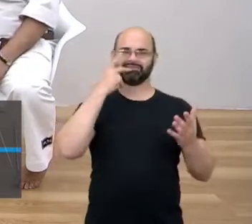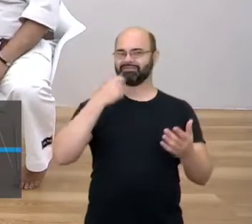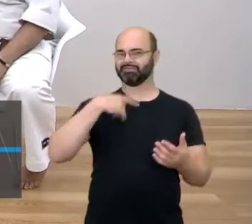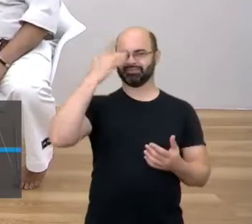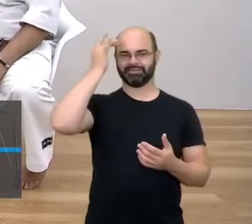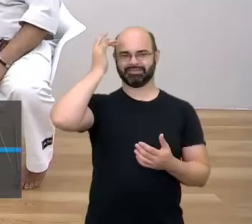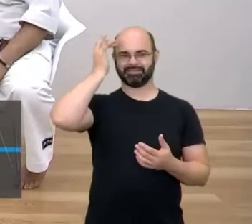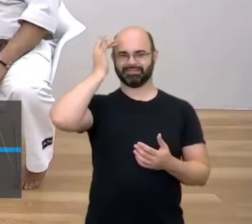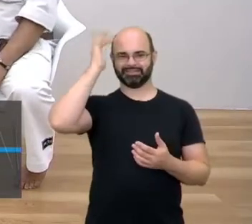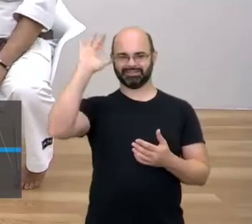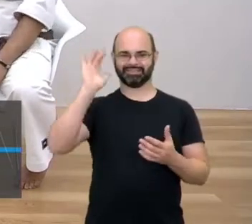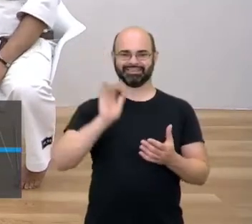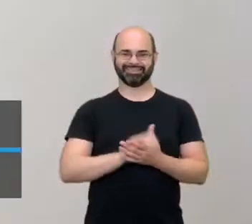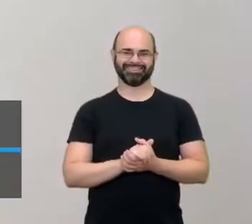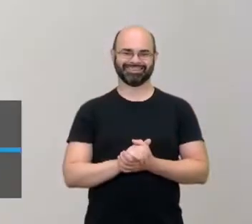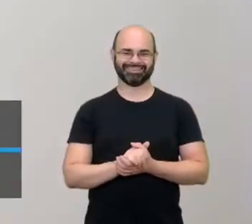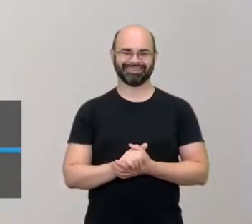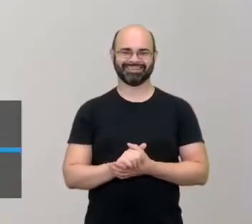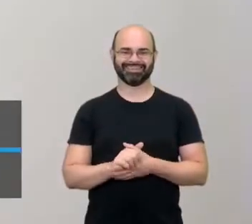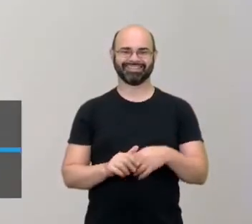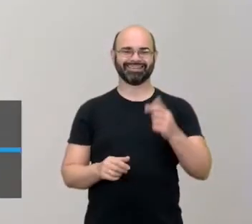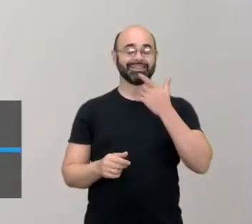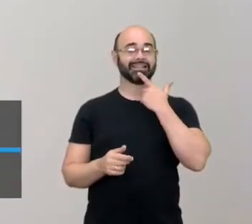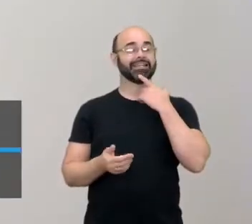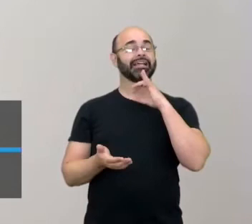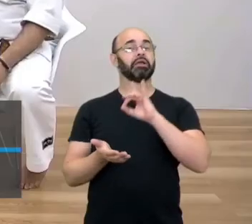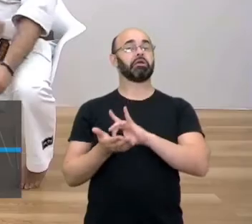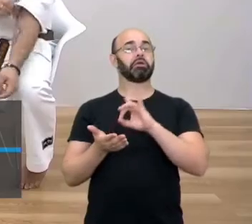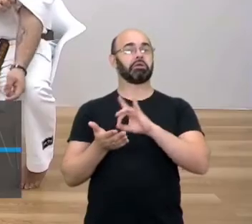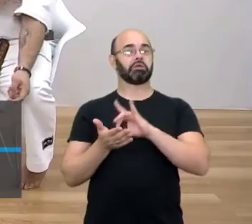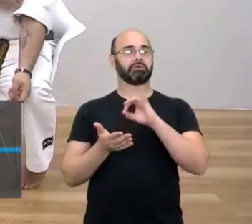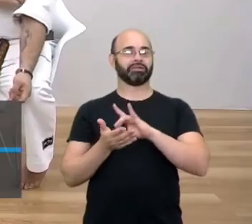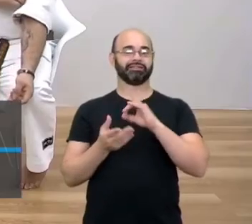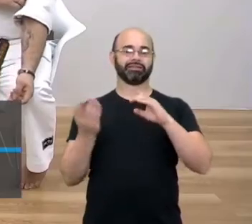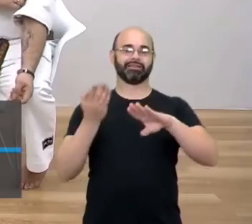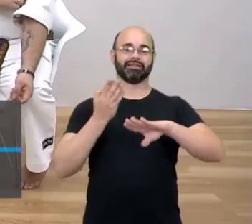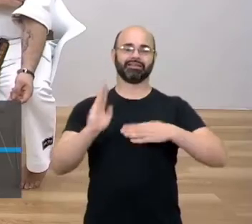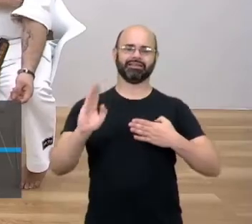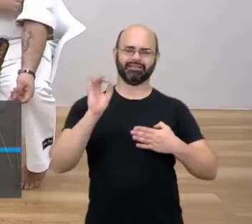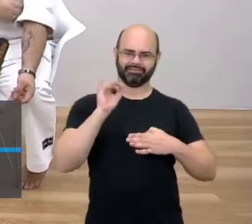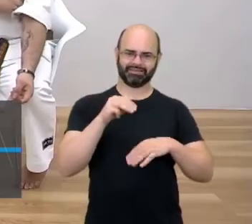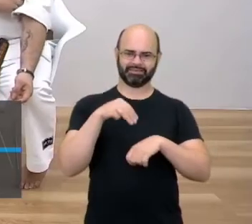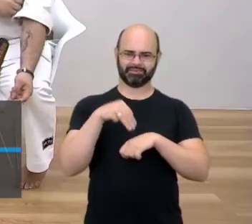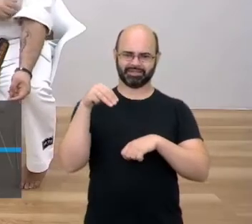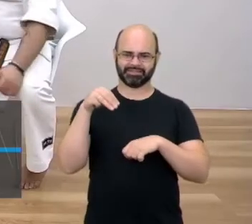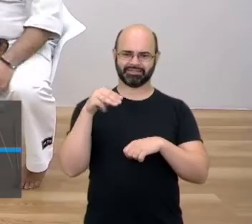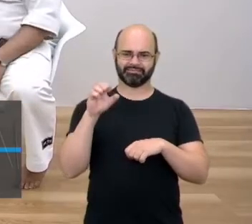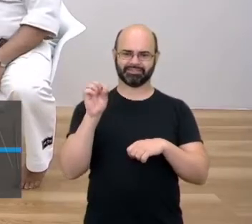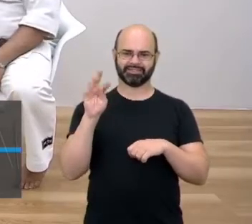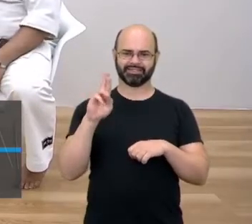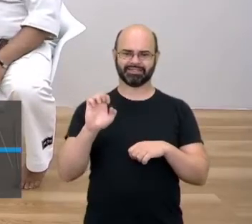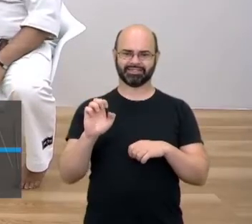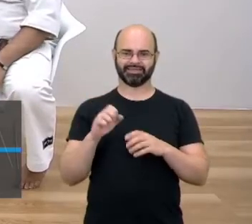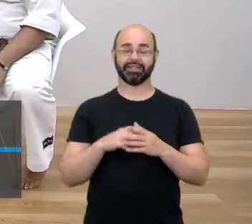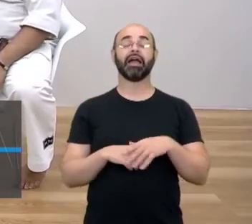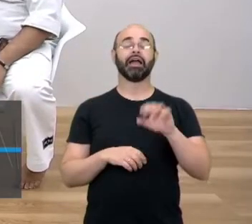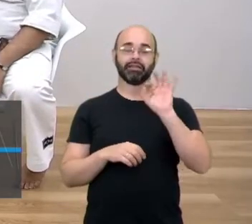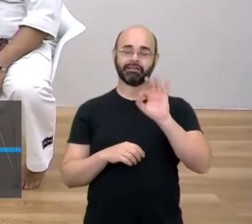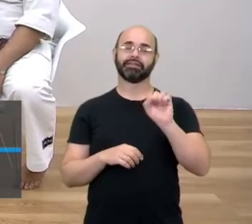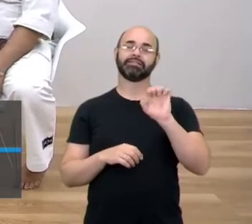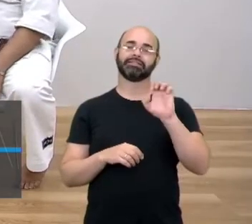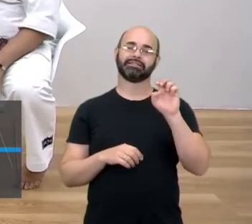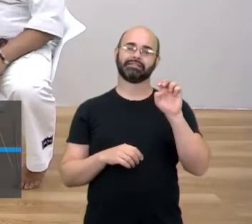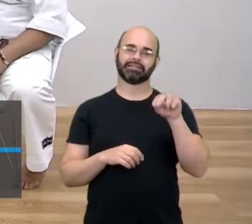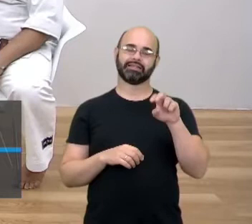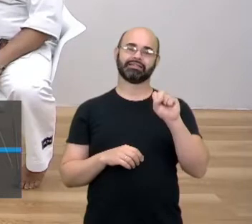mesmo? O Bruno. Quem manda... É verdade, a primeira pergunta, né? Quem é que entende muito de karatê é chamado mestre mesmo? É, sensei, no caso. Sensei, sensei.